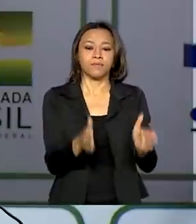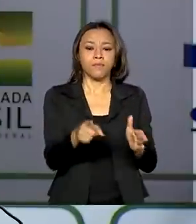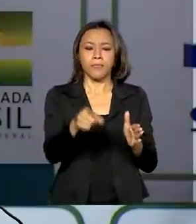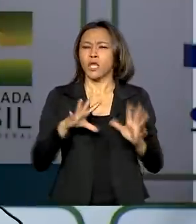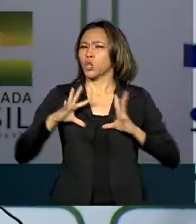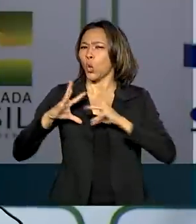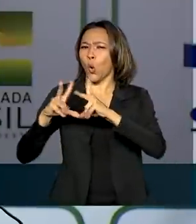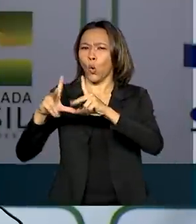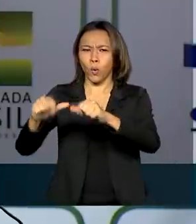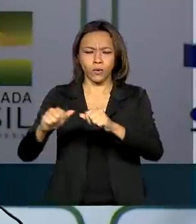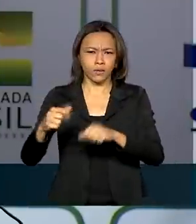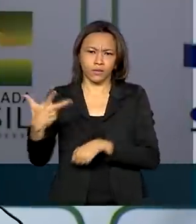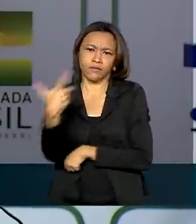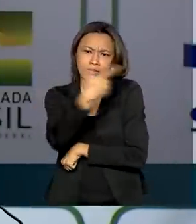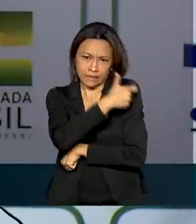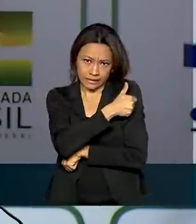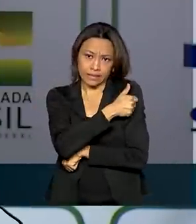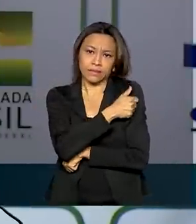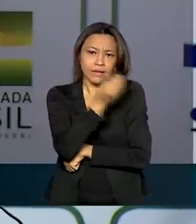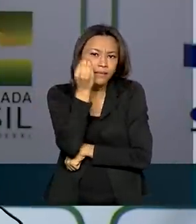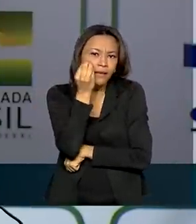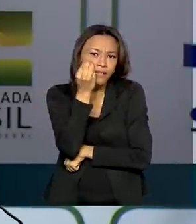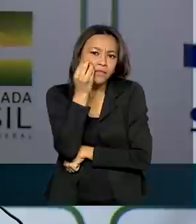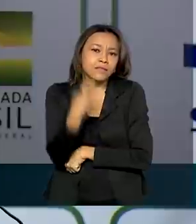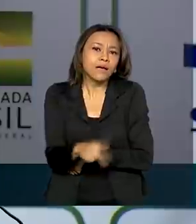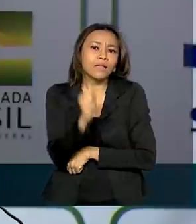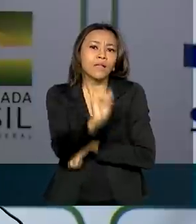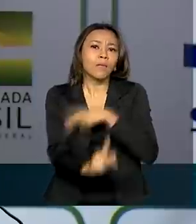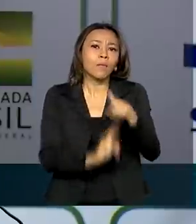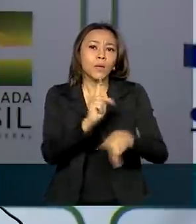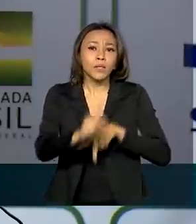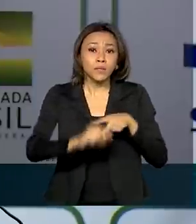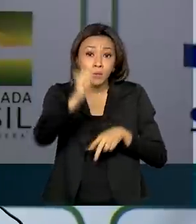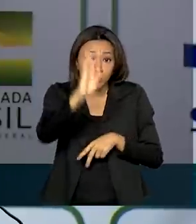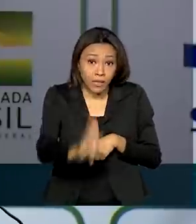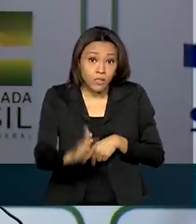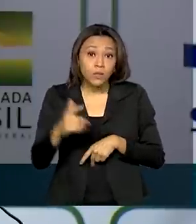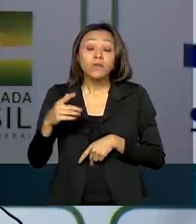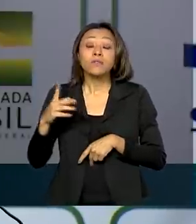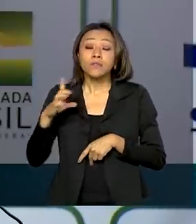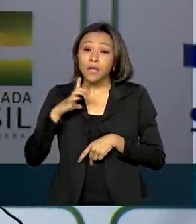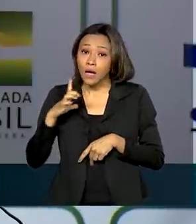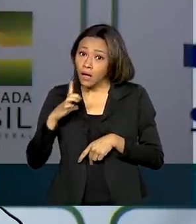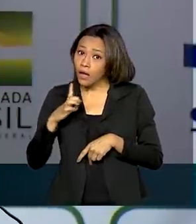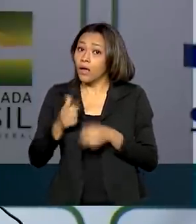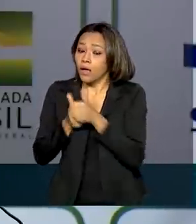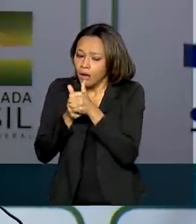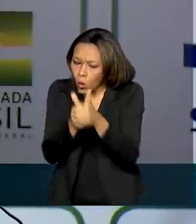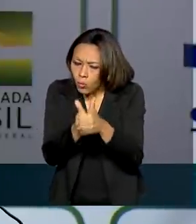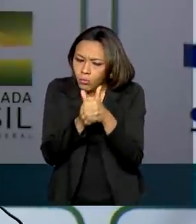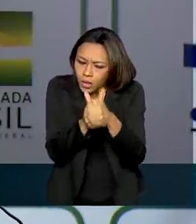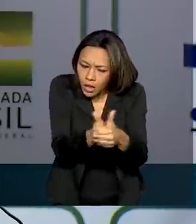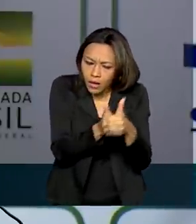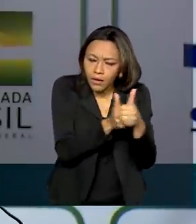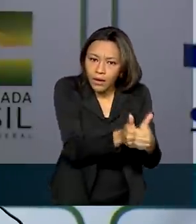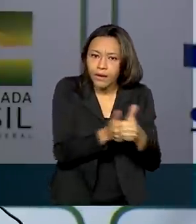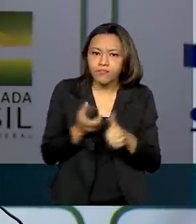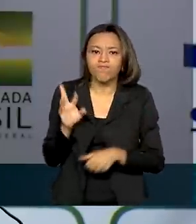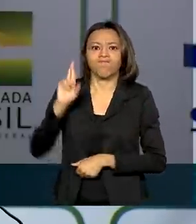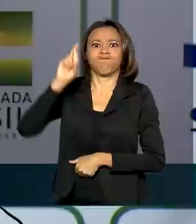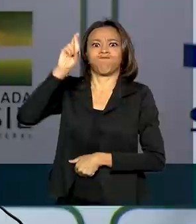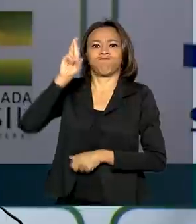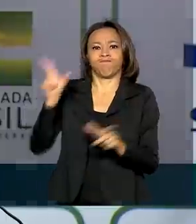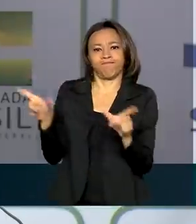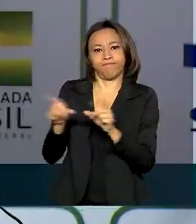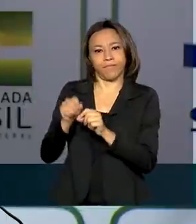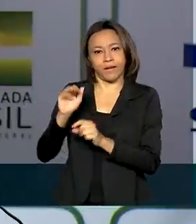que estão sendo testadas hoje na população brasileira, elas estão sendo acompanhadas pela Anvisa, foram autorizadas e estão